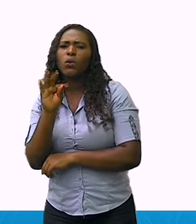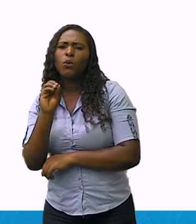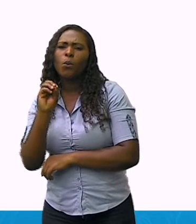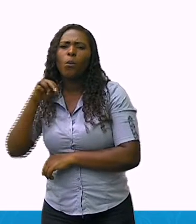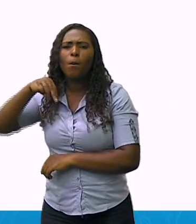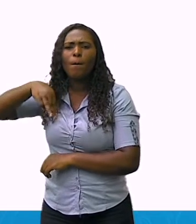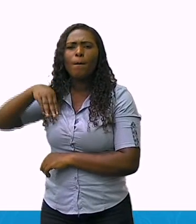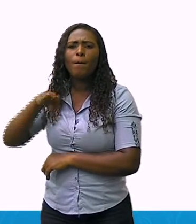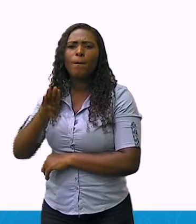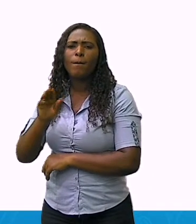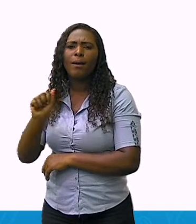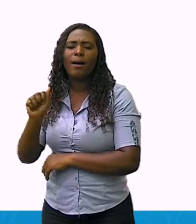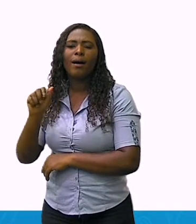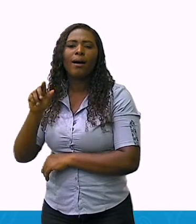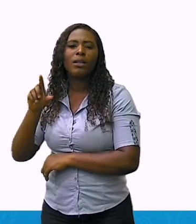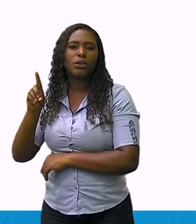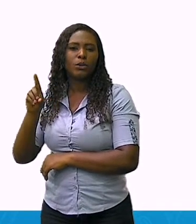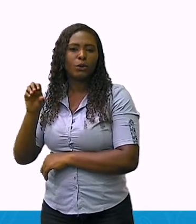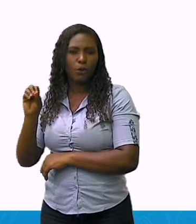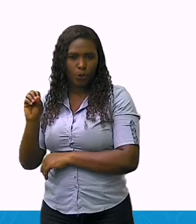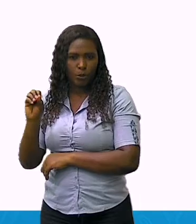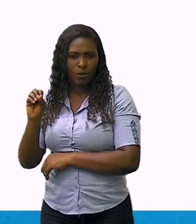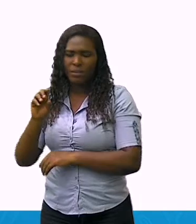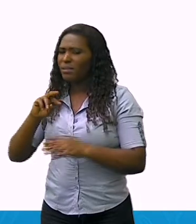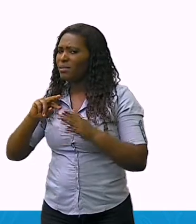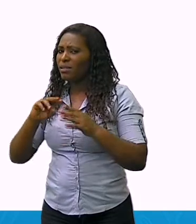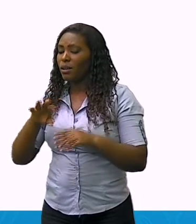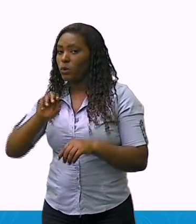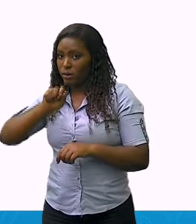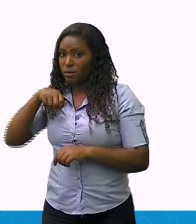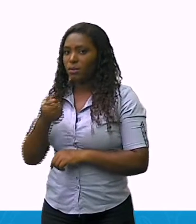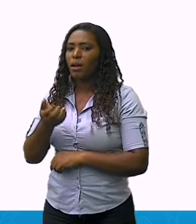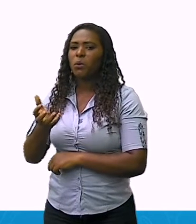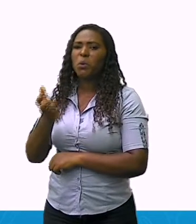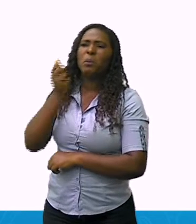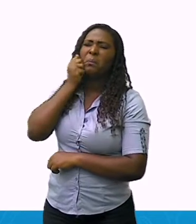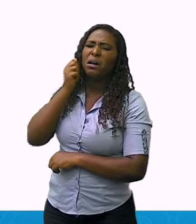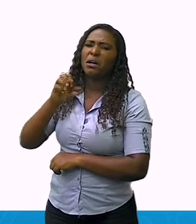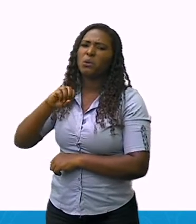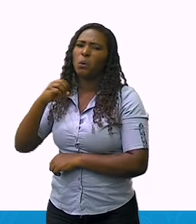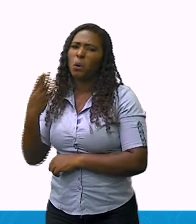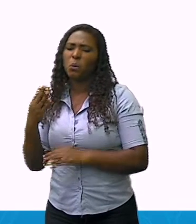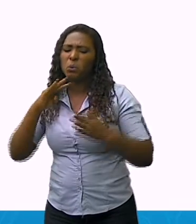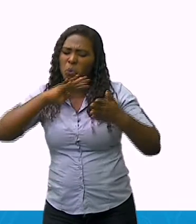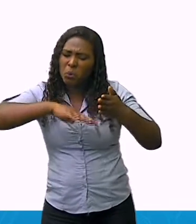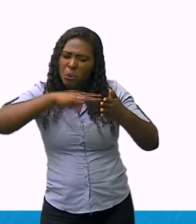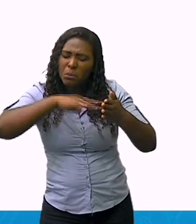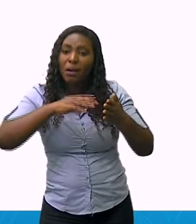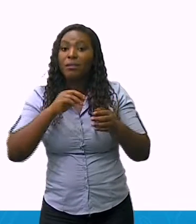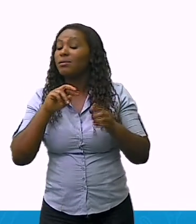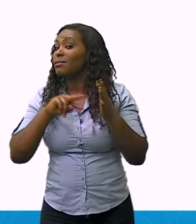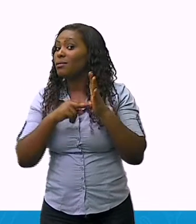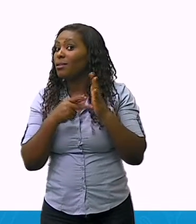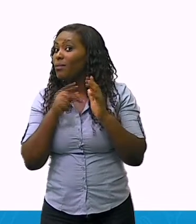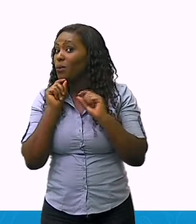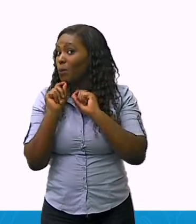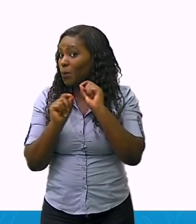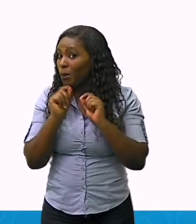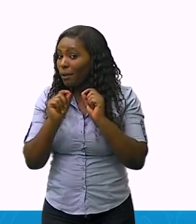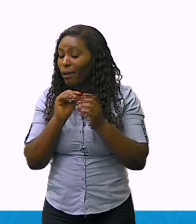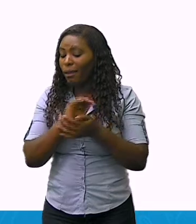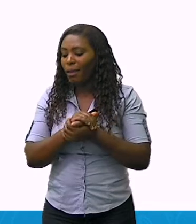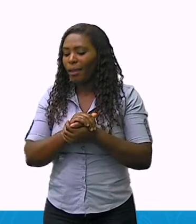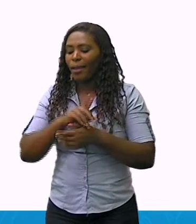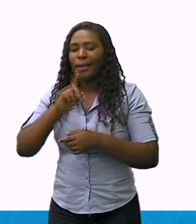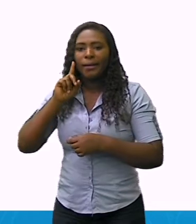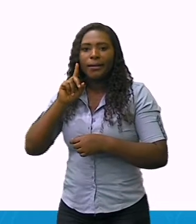84 da Constituição do Estado de Minas Gerais no ano de 1989. O Pico teve o